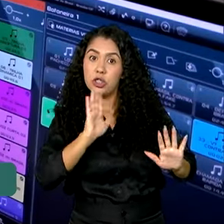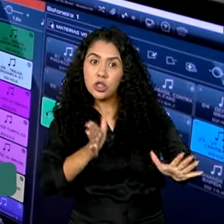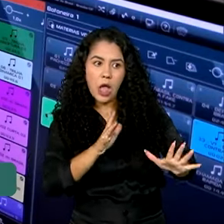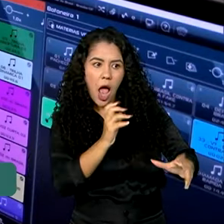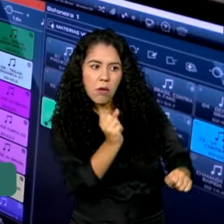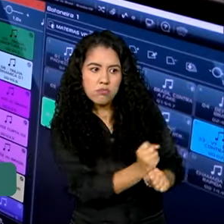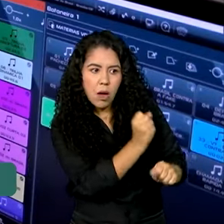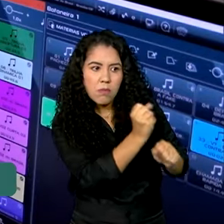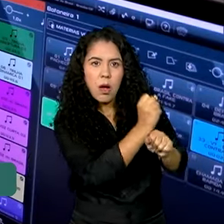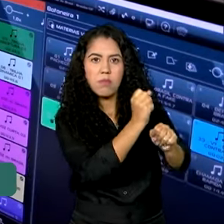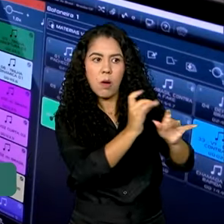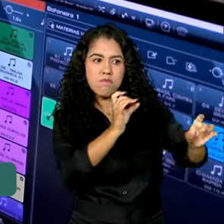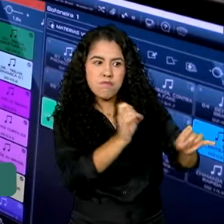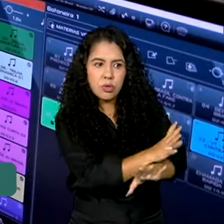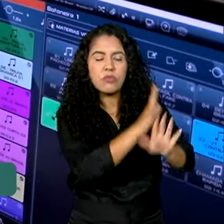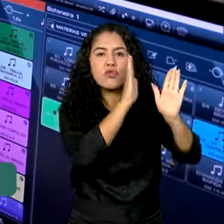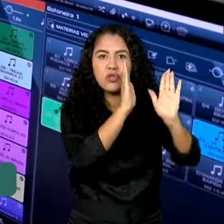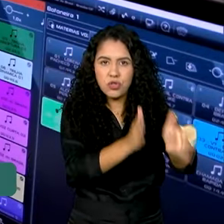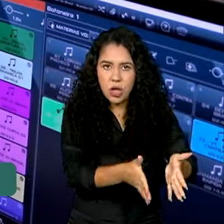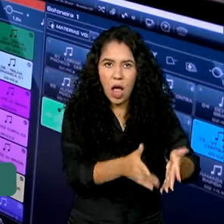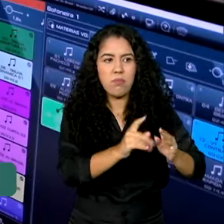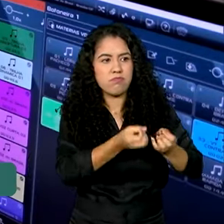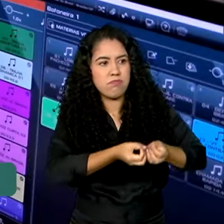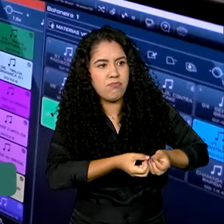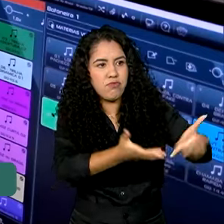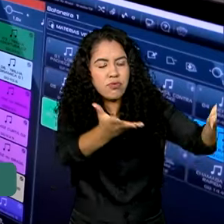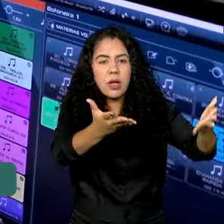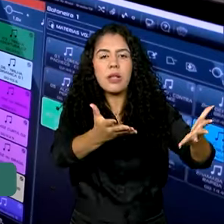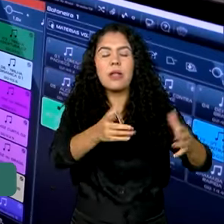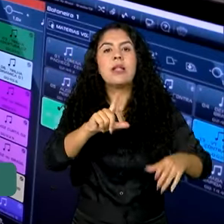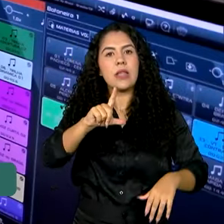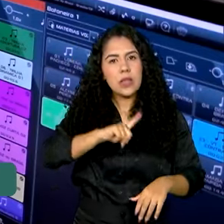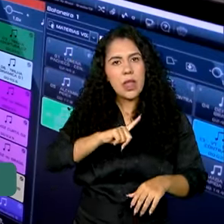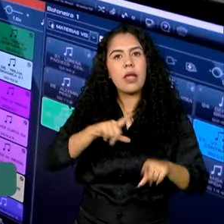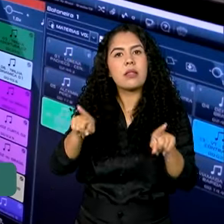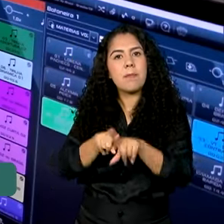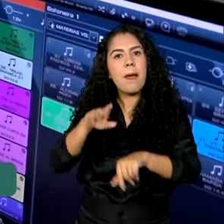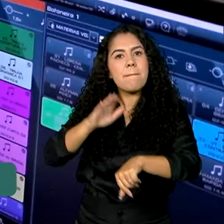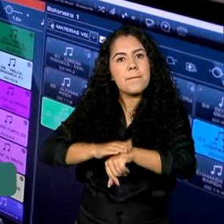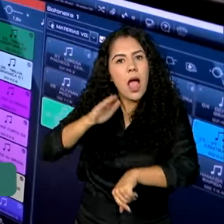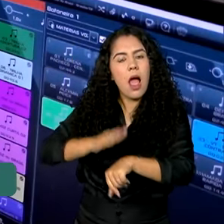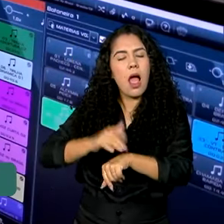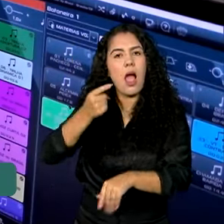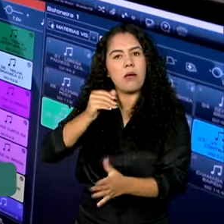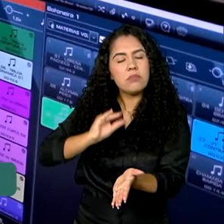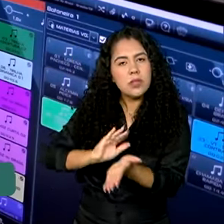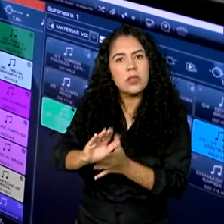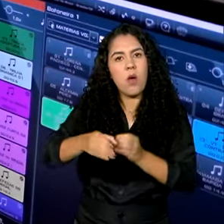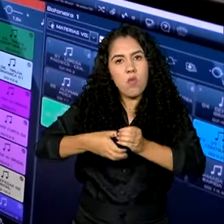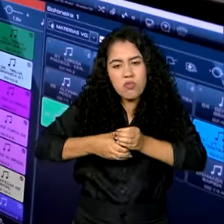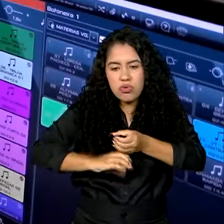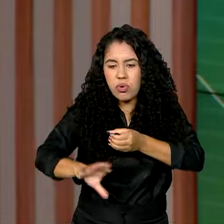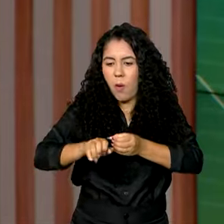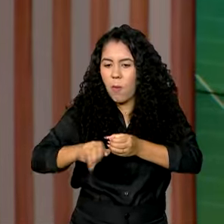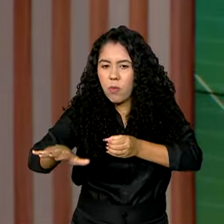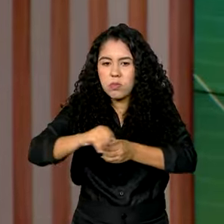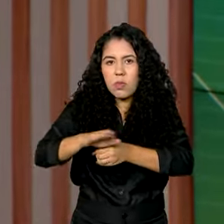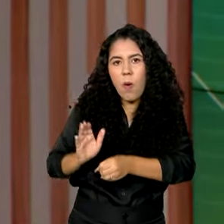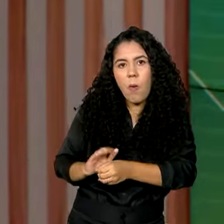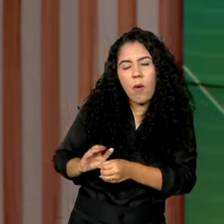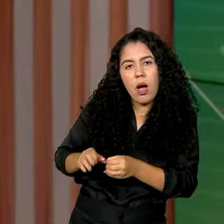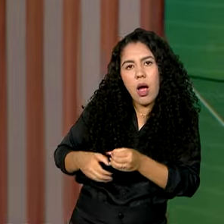efetivado hoje à disposição da sociedade, a gente tem investimentos aumentando a capacidade de bombeamento.